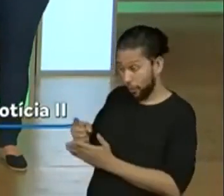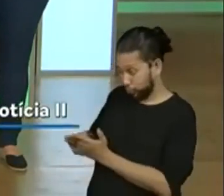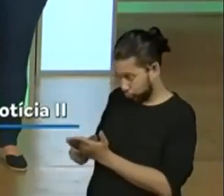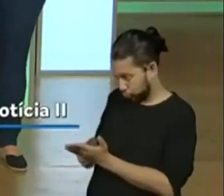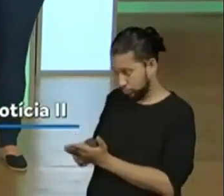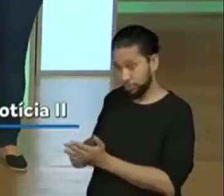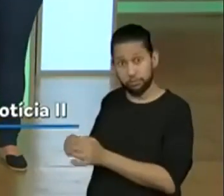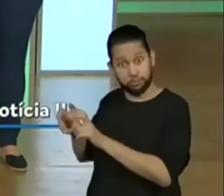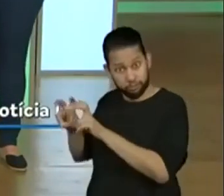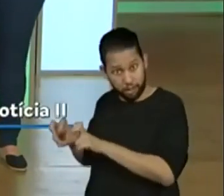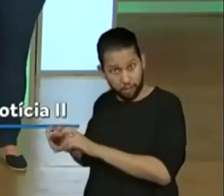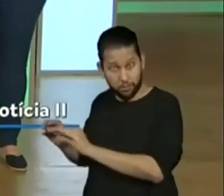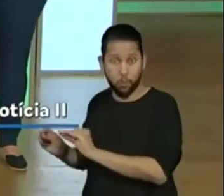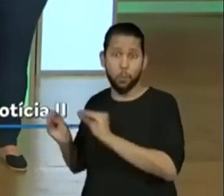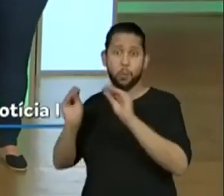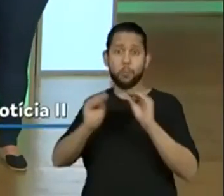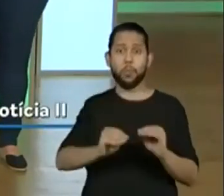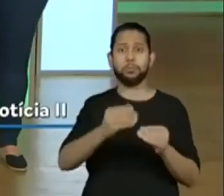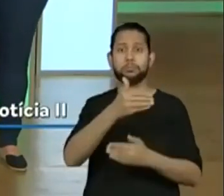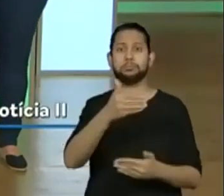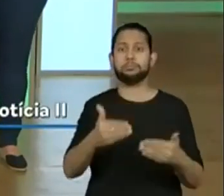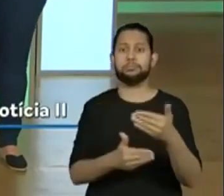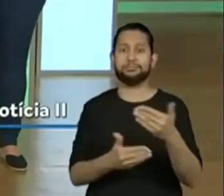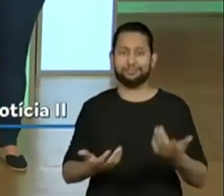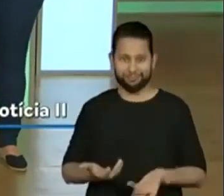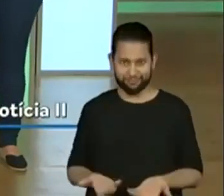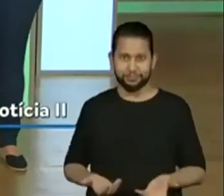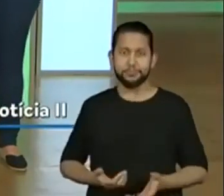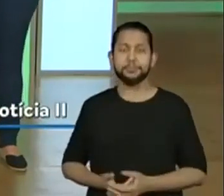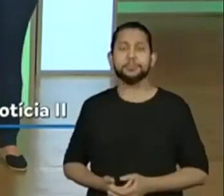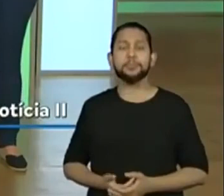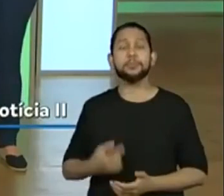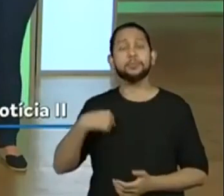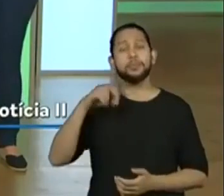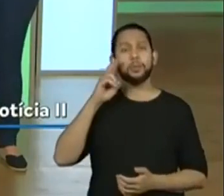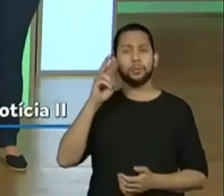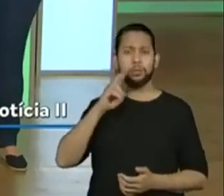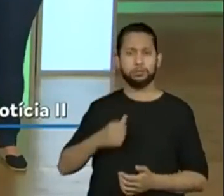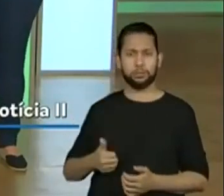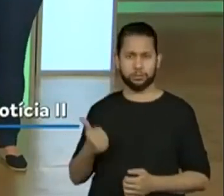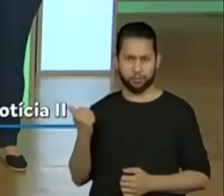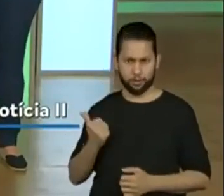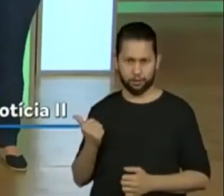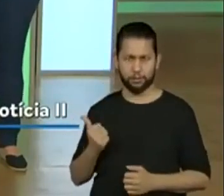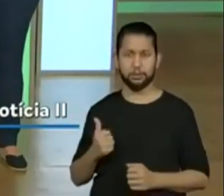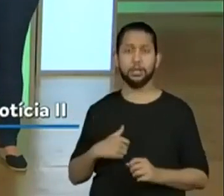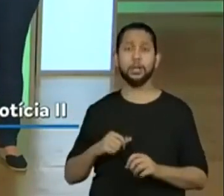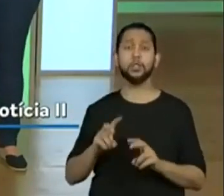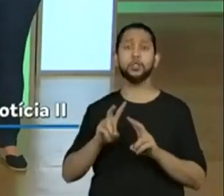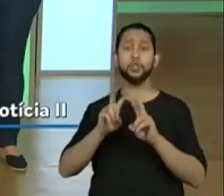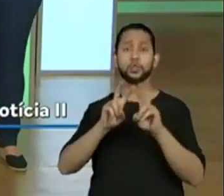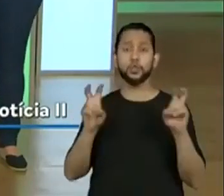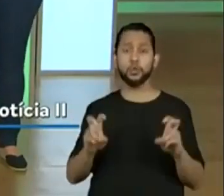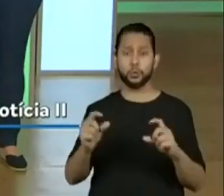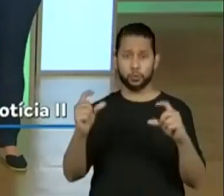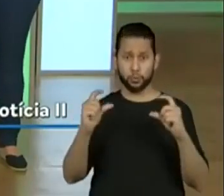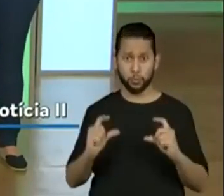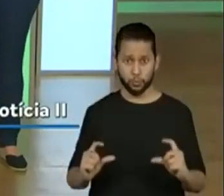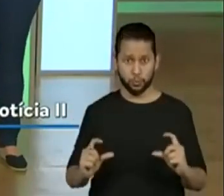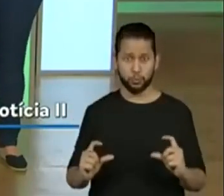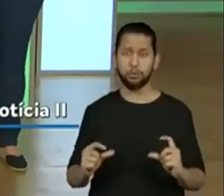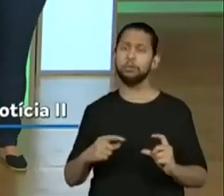Aprender Sempre. Então, vamos ver se eles lembram. Porque eu lembro que essa daí, o subtítulo, olho, dava uma